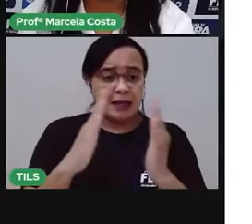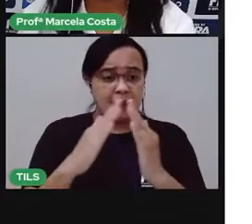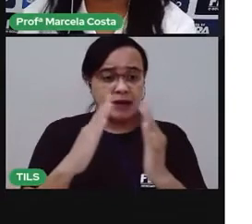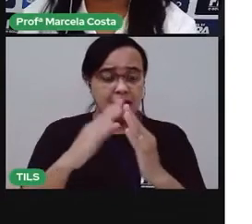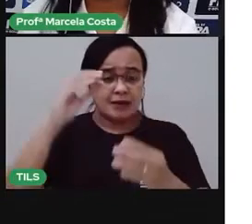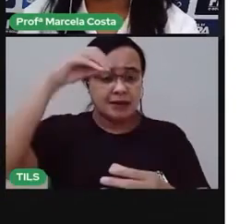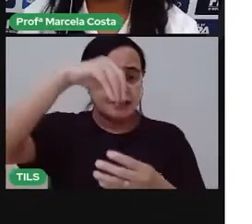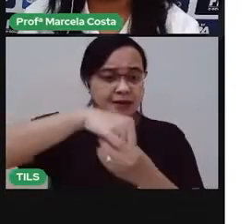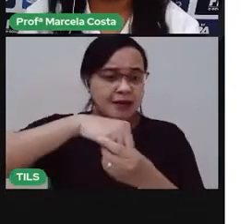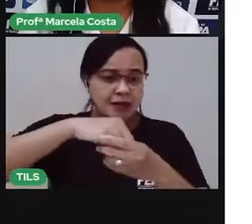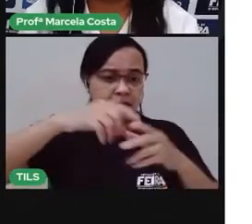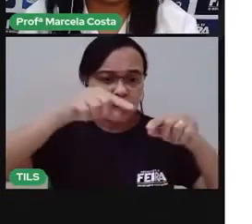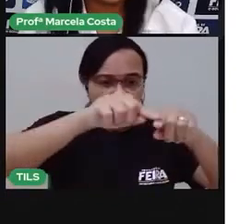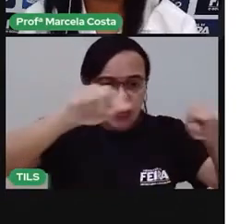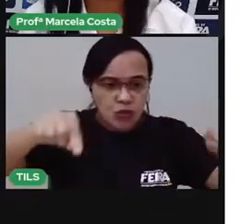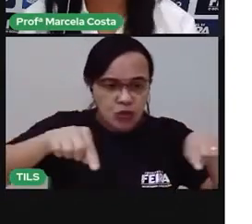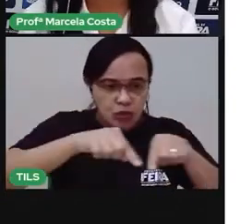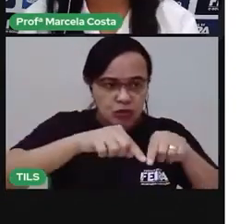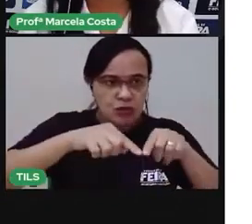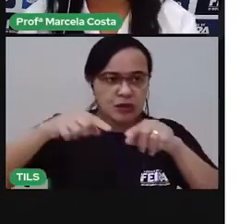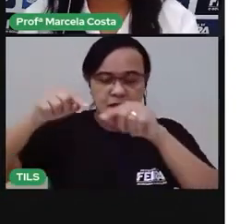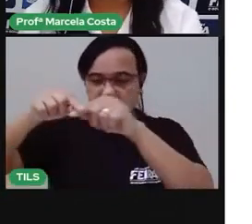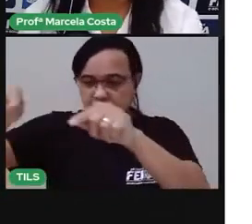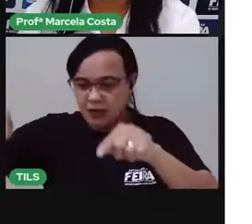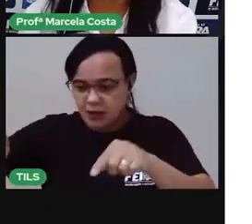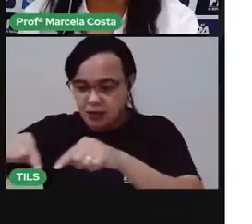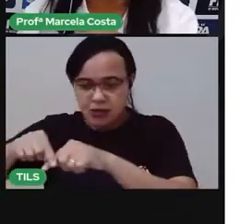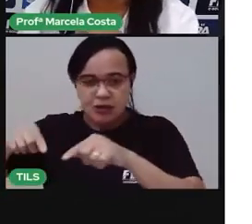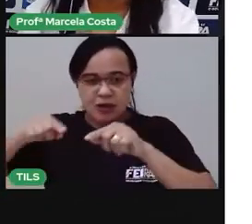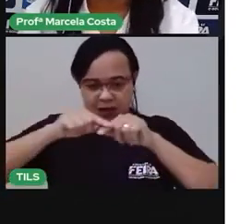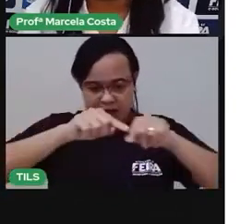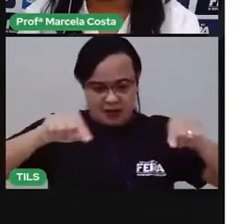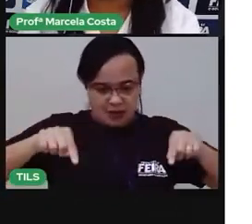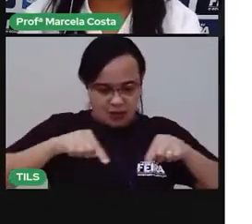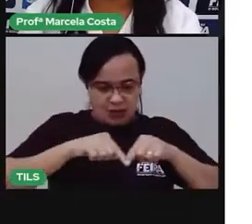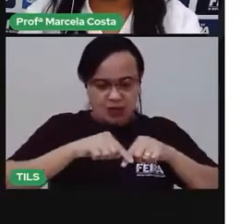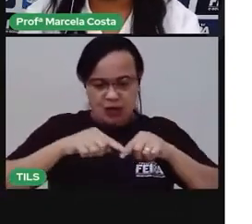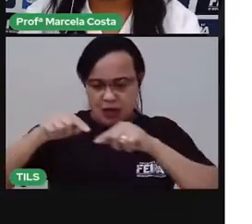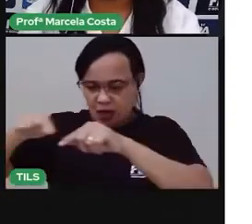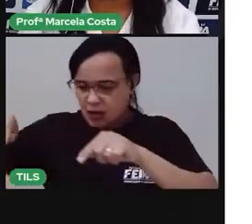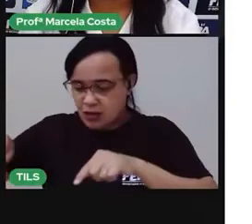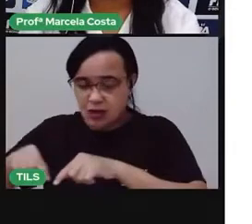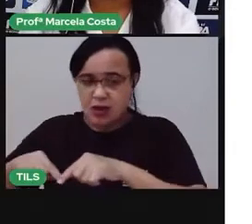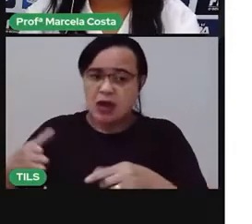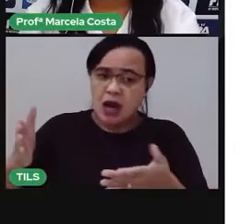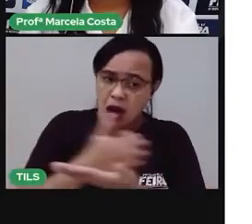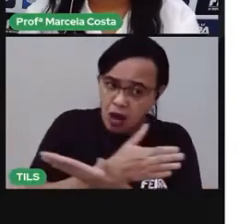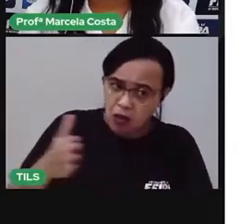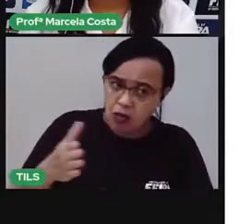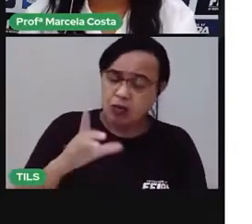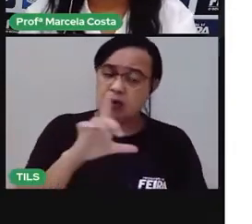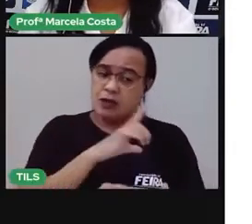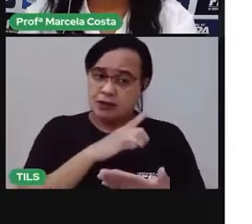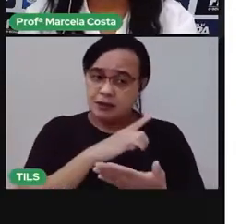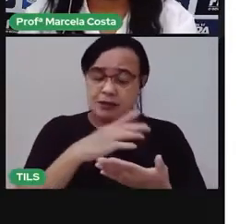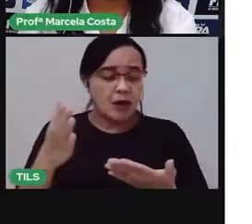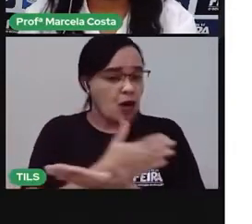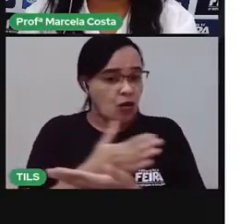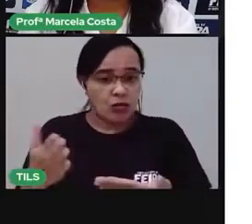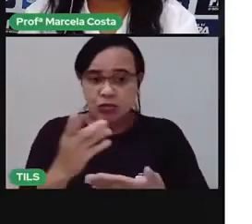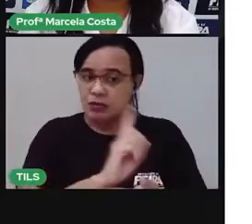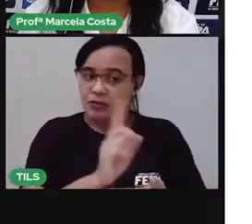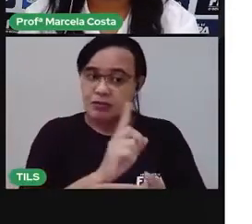Lembrando que nem todas as casas seguem esse modelo, tá? Olha, uma